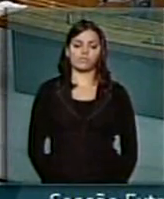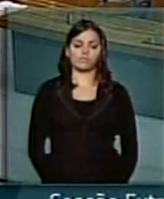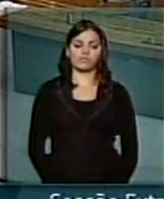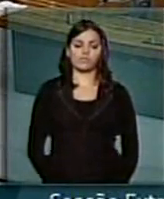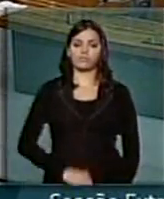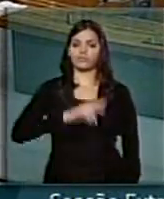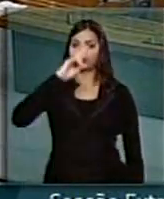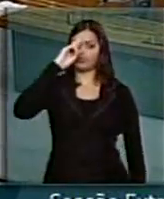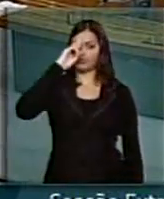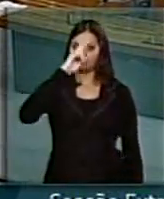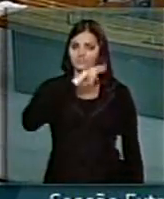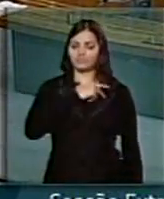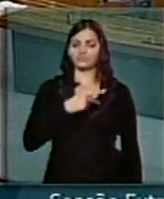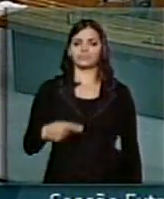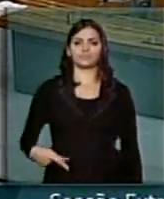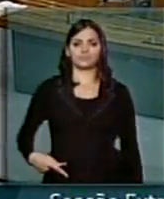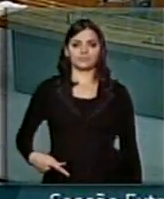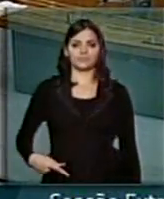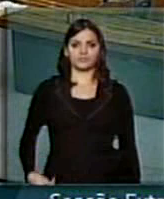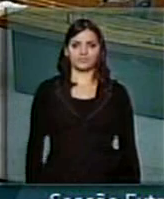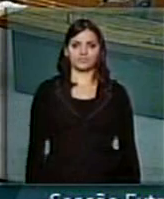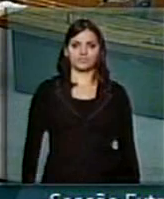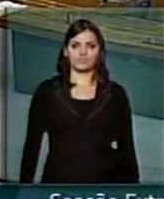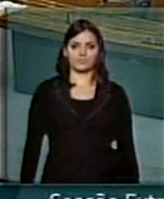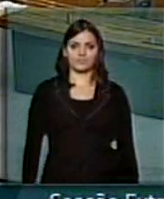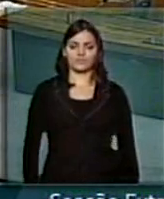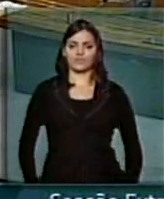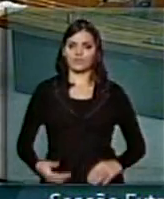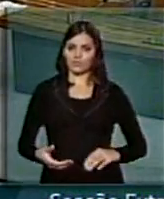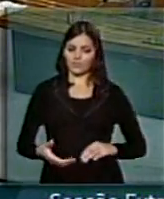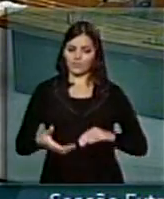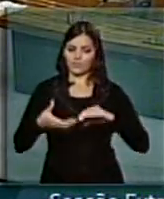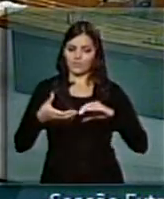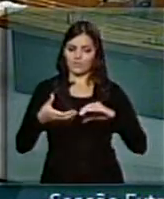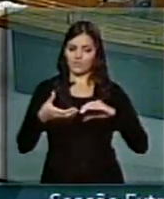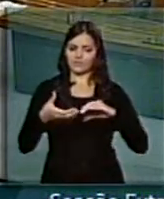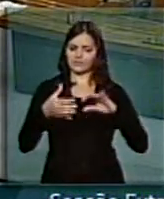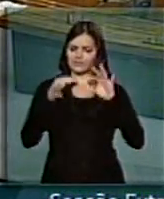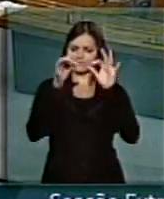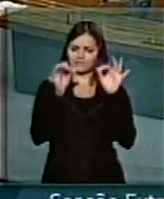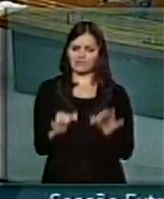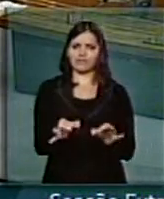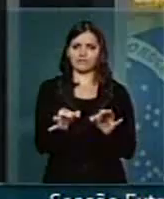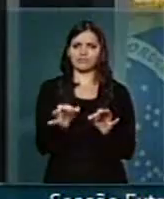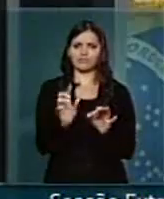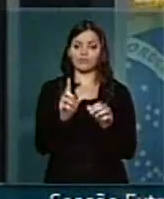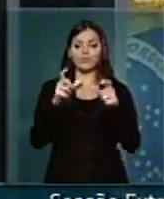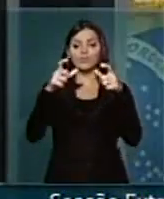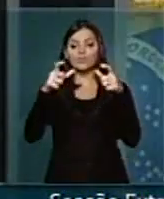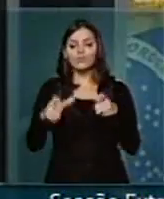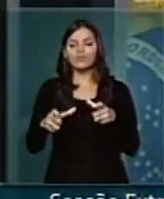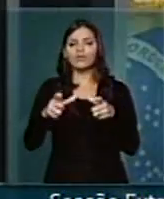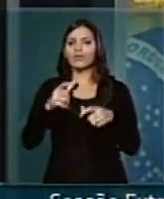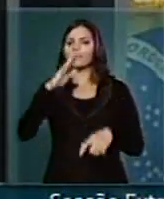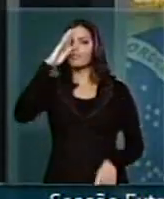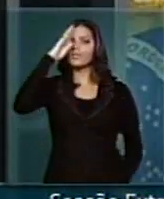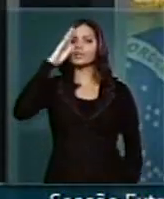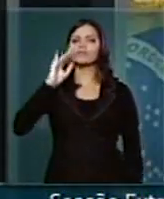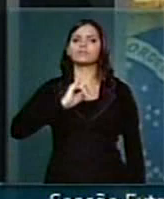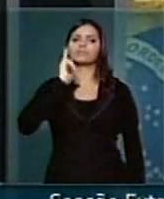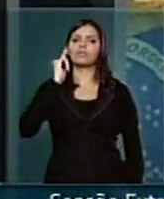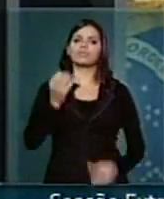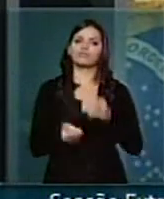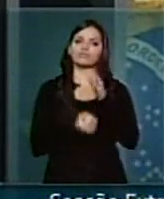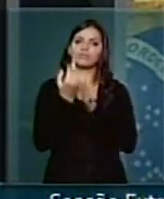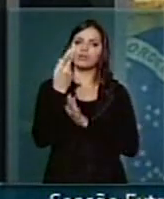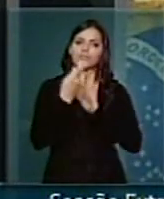Senhor presidente, o Congresso Nacional, sem dúvida nenhuma, é ponto culminante da política brasileira,